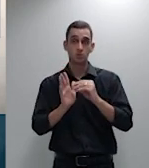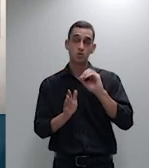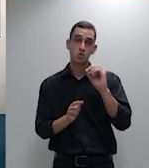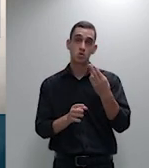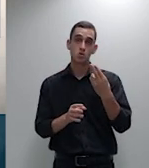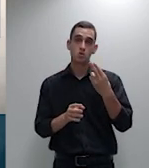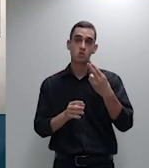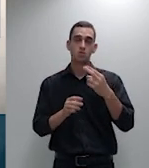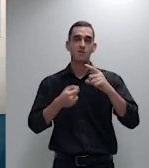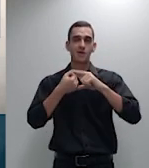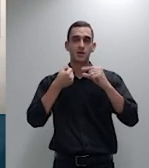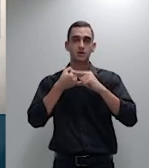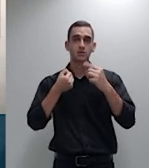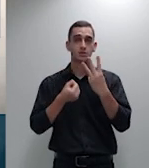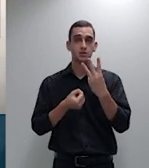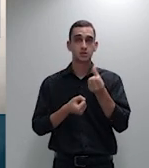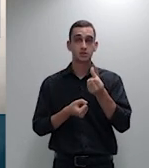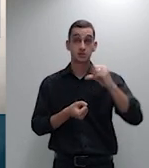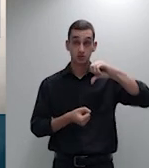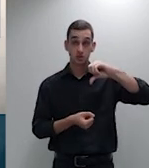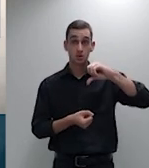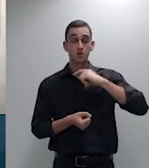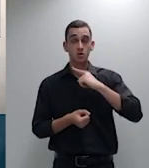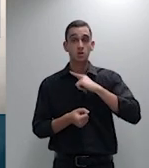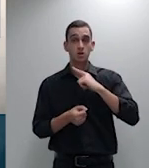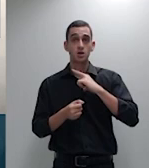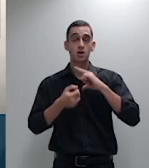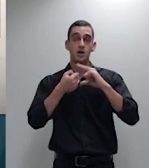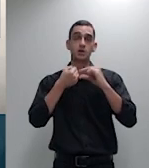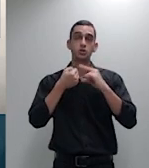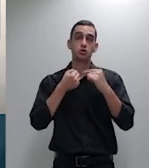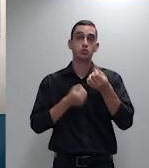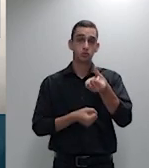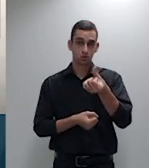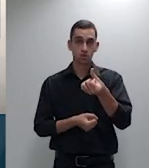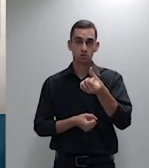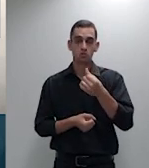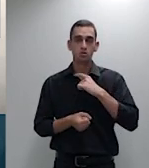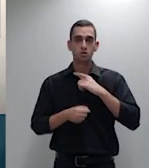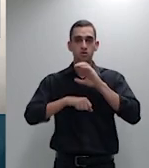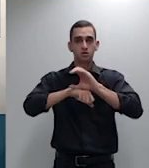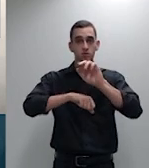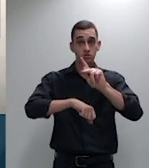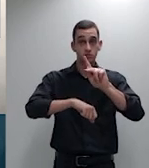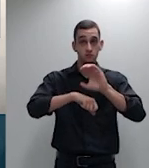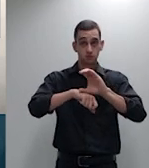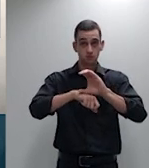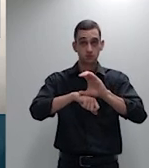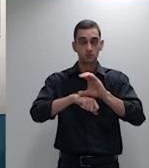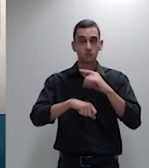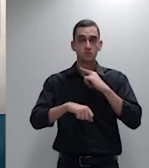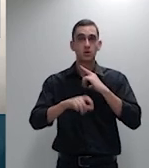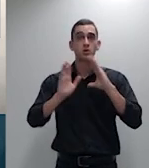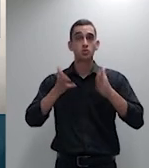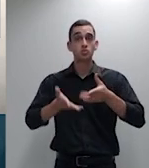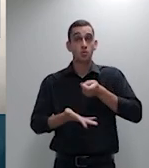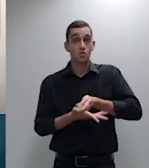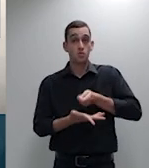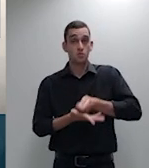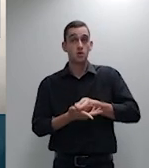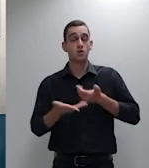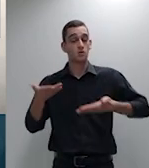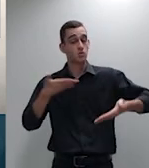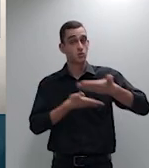artigo 6º do CPC que estabelece a obrigação de colaboração a todos os que participam do